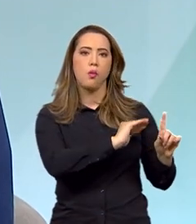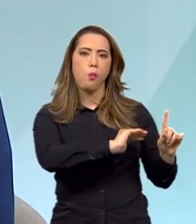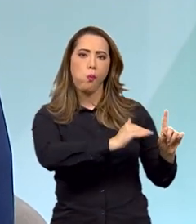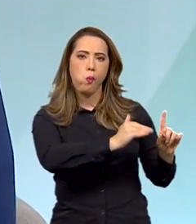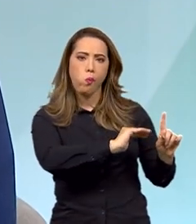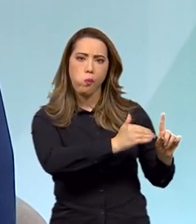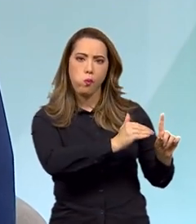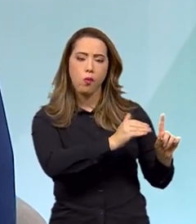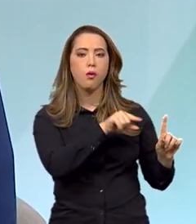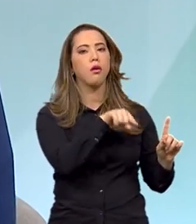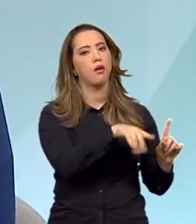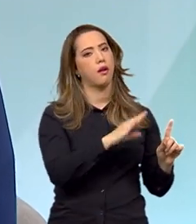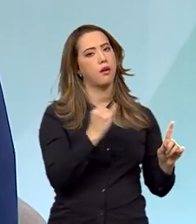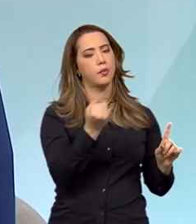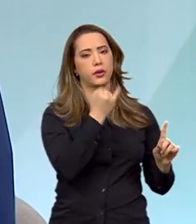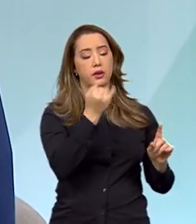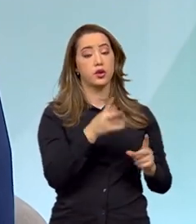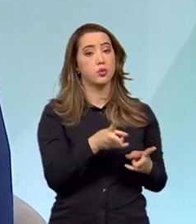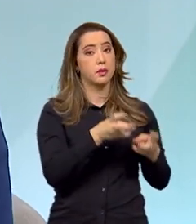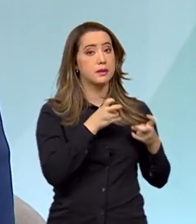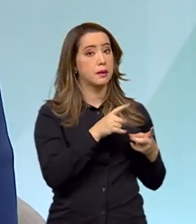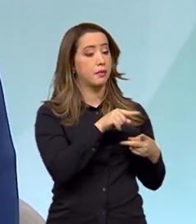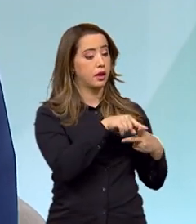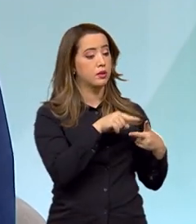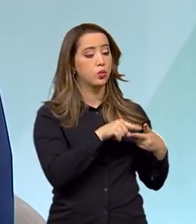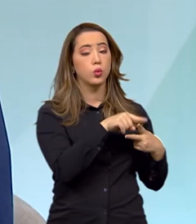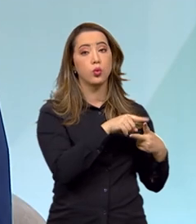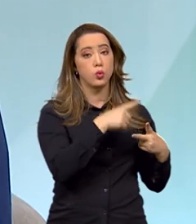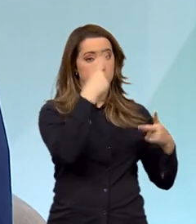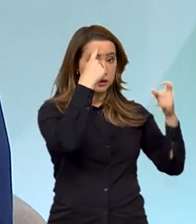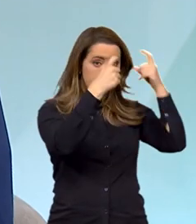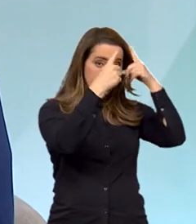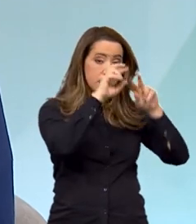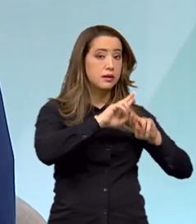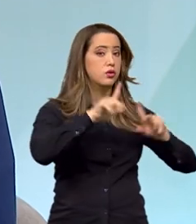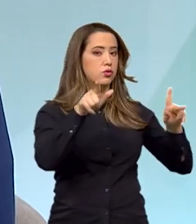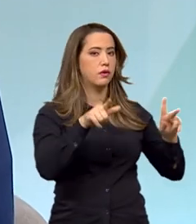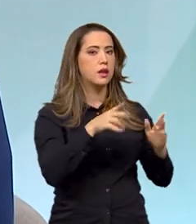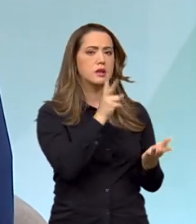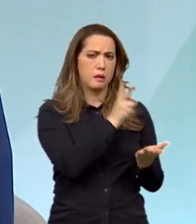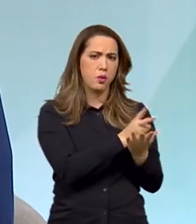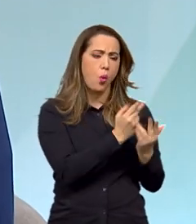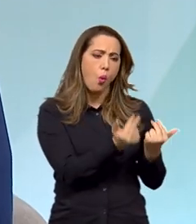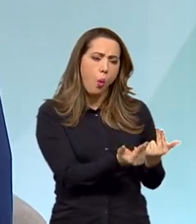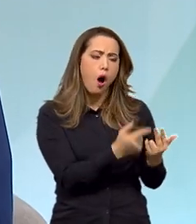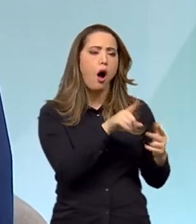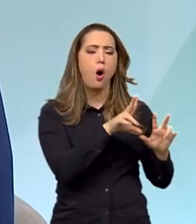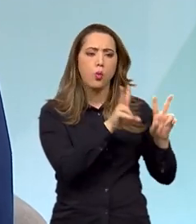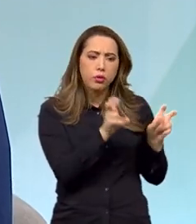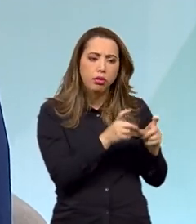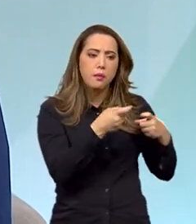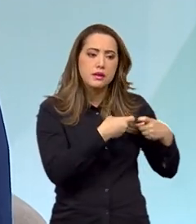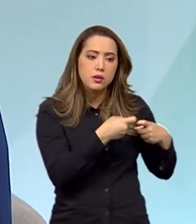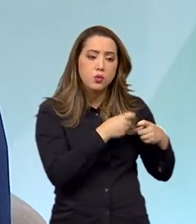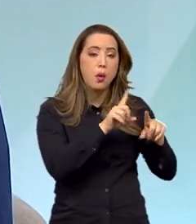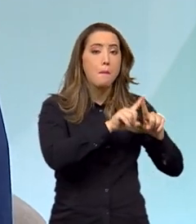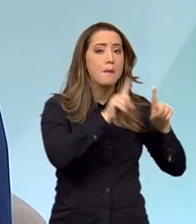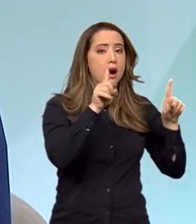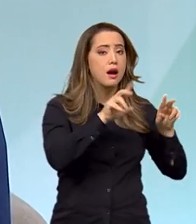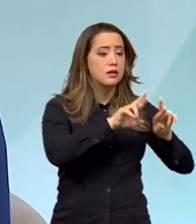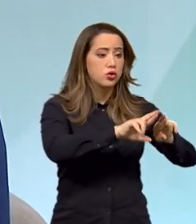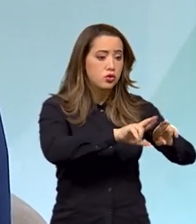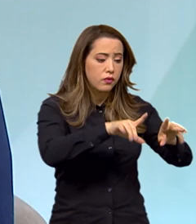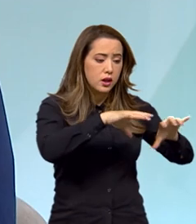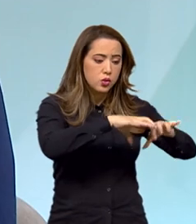até importante que o público compreenda que são dois tipos de violência muito diferentes, da mesma natureza, de natureza sexual, mas elas são muito